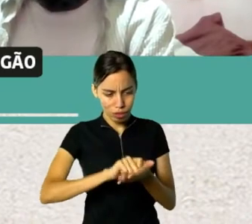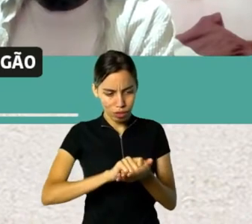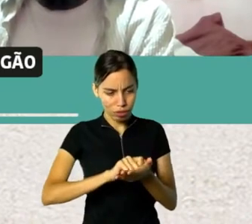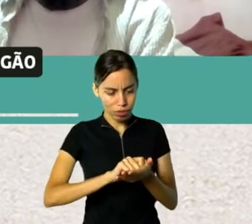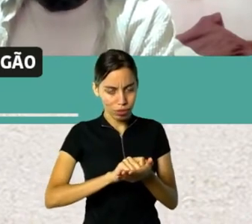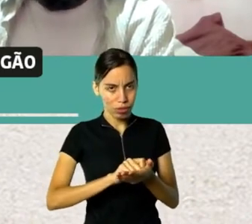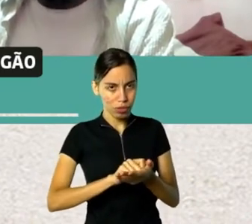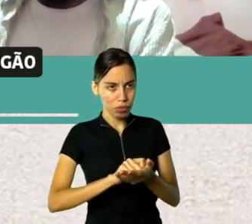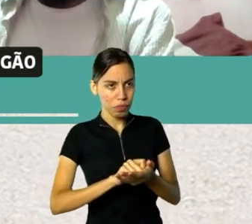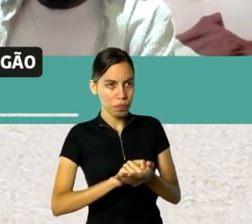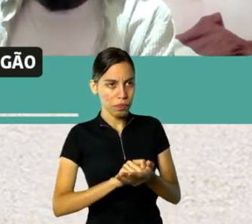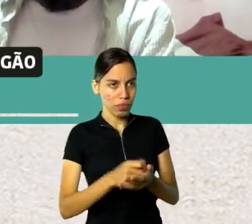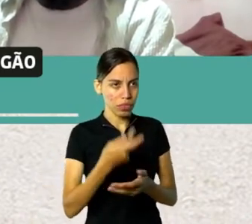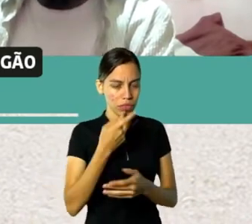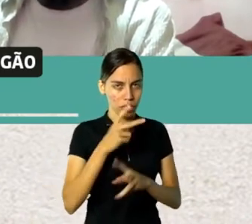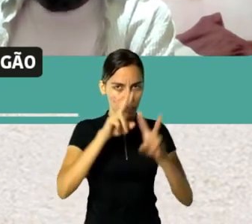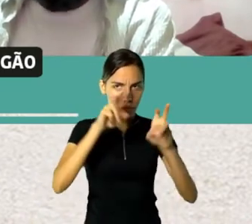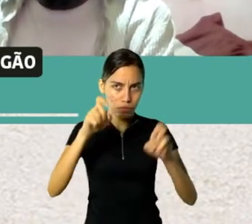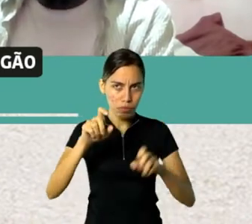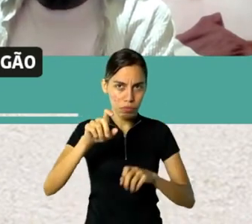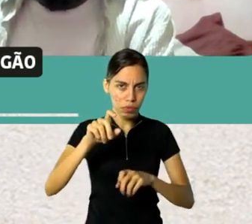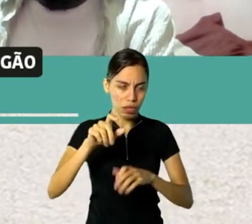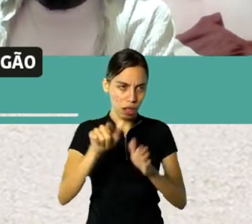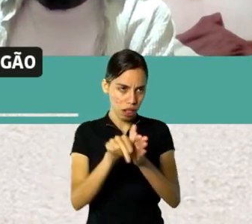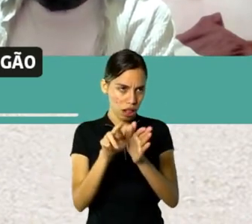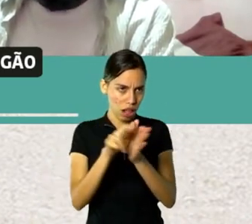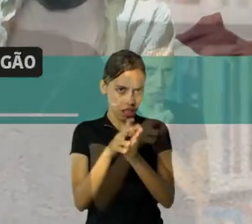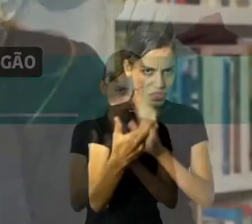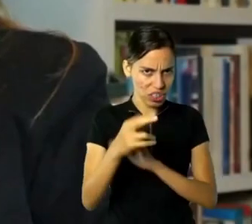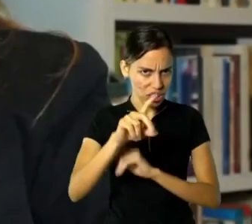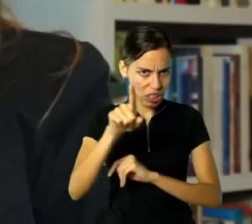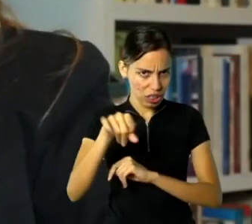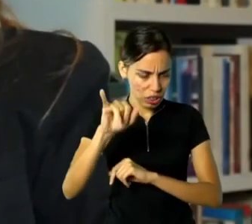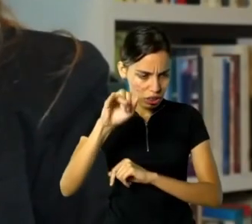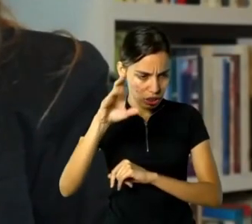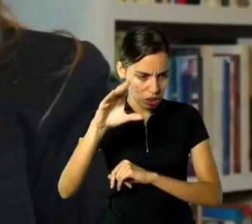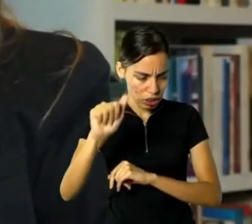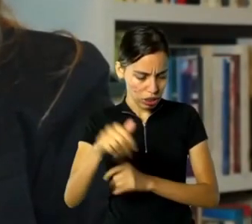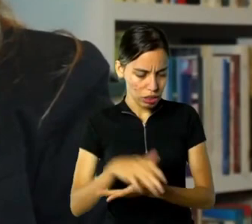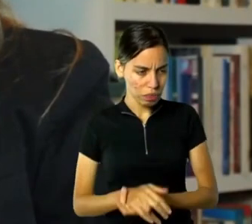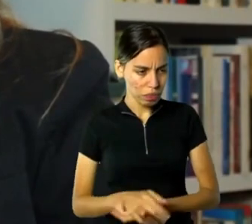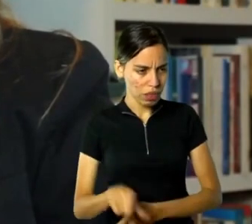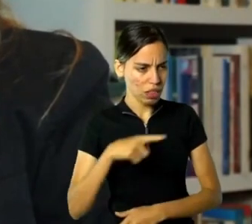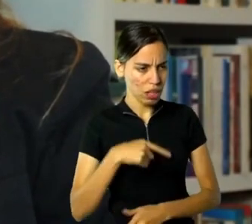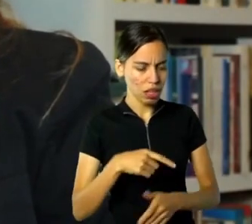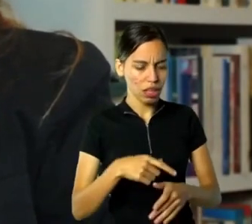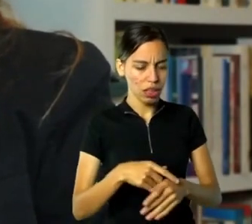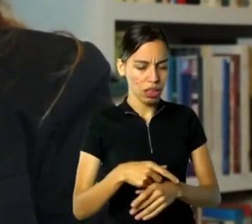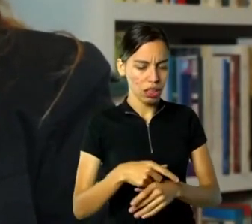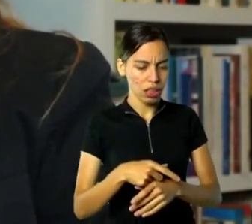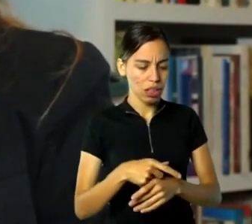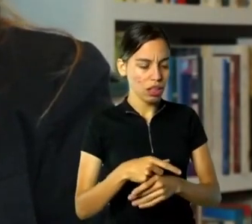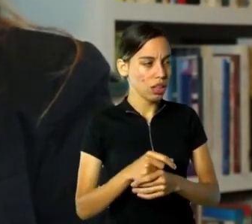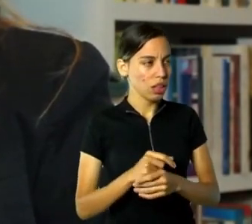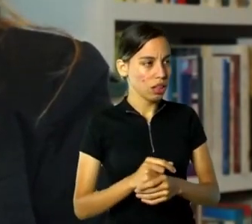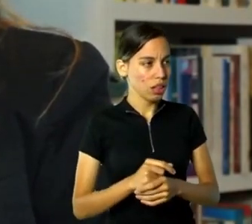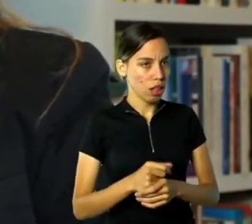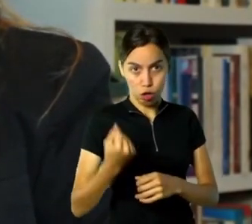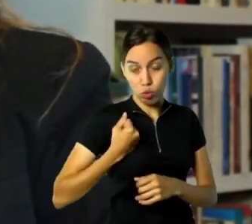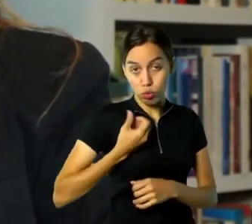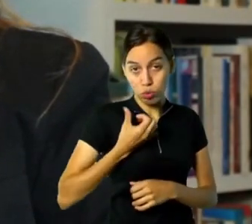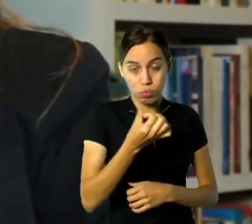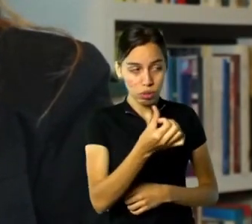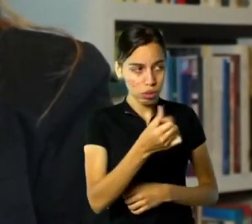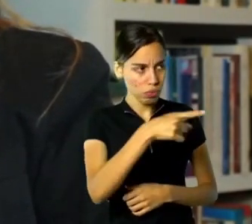recente da Zika, eu acho que a gente tem até a capa da revista aí, dessa edição 6, né? Que você traz um pouco de